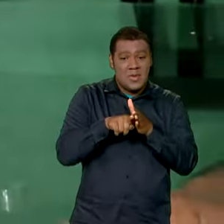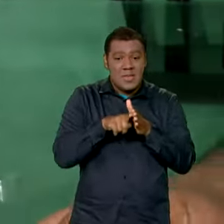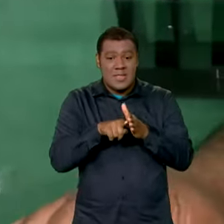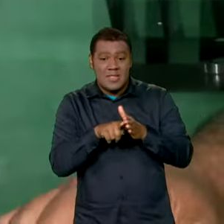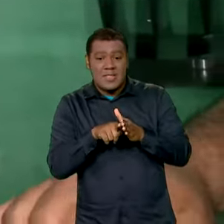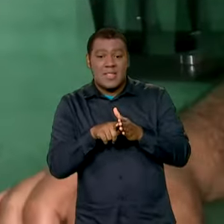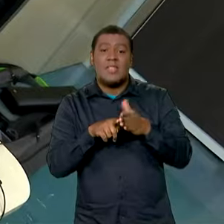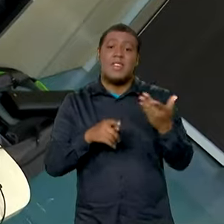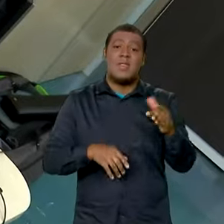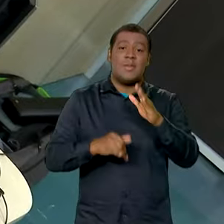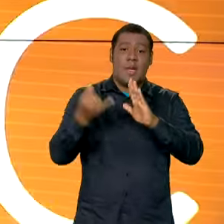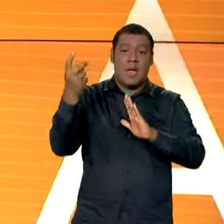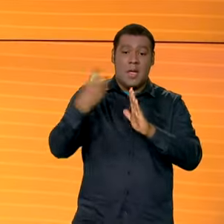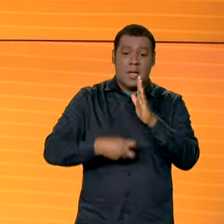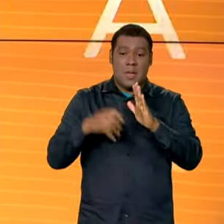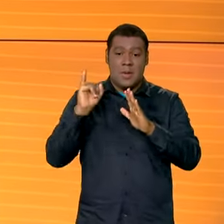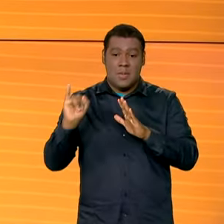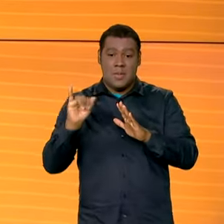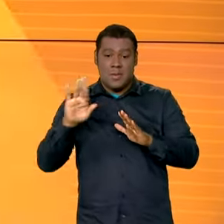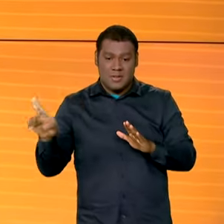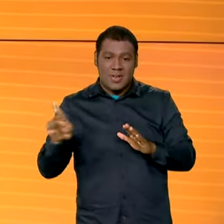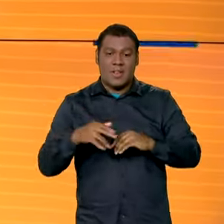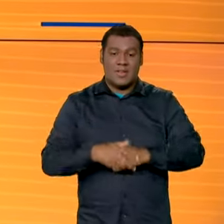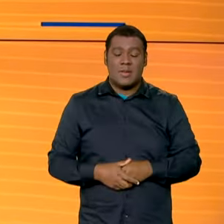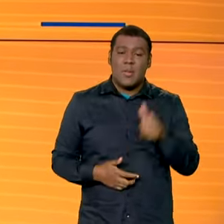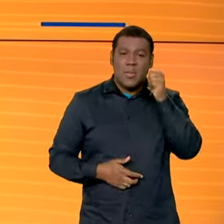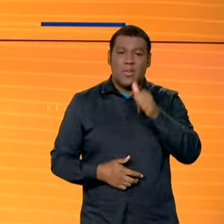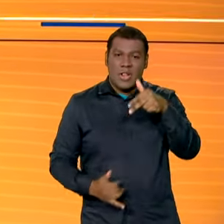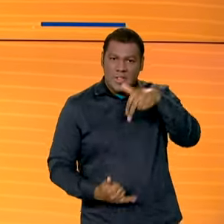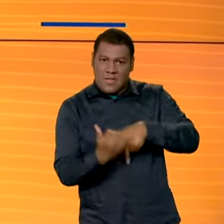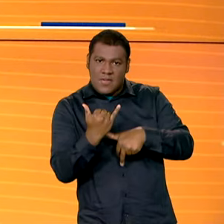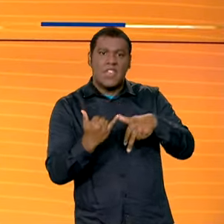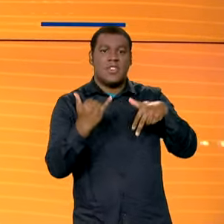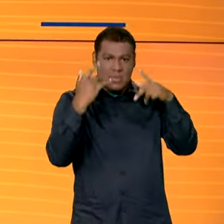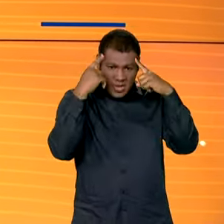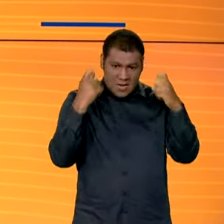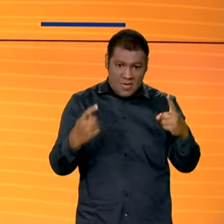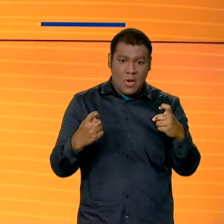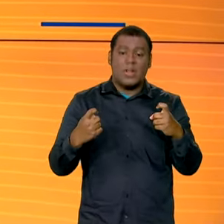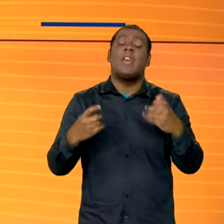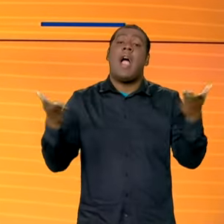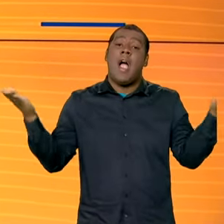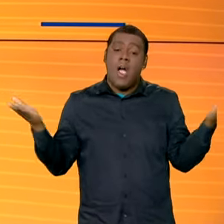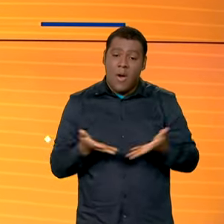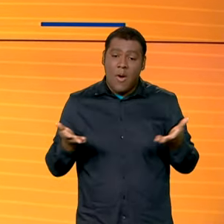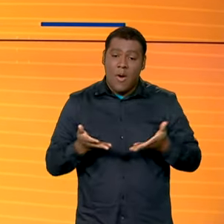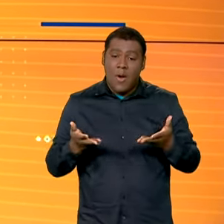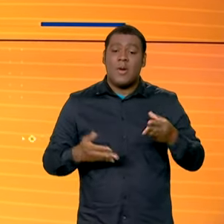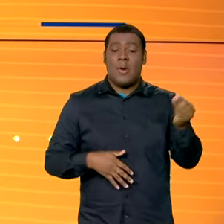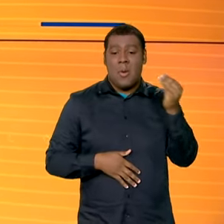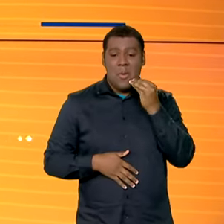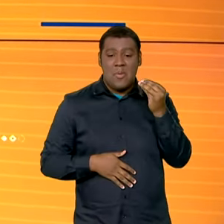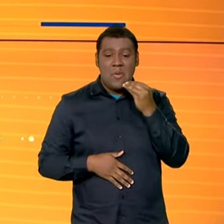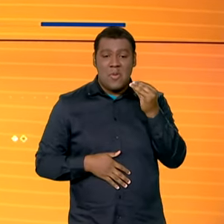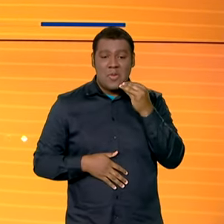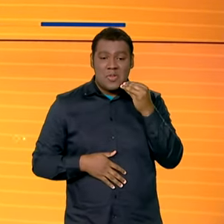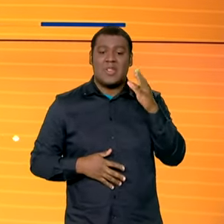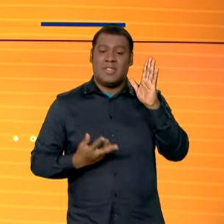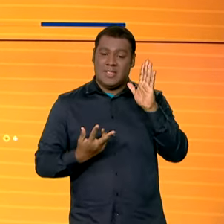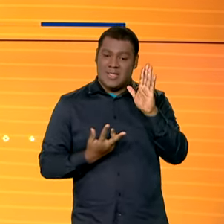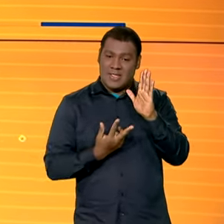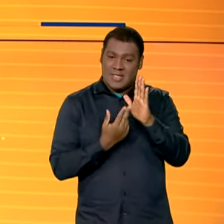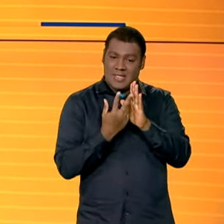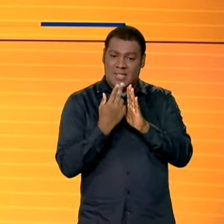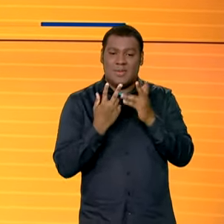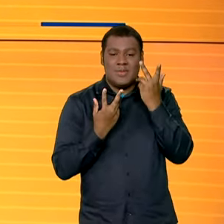restituição do Imposto de Renda. E mulheres vítimas de violência doméstica têm, a partir de agora, prioridade em cirurgias